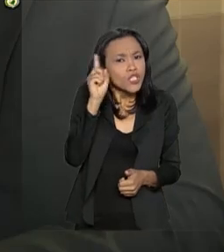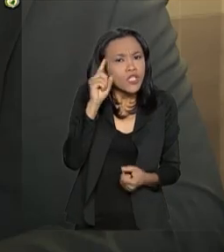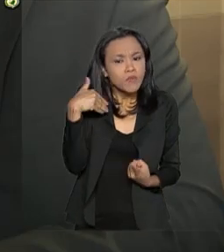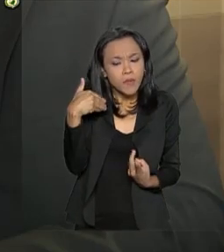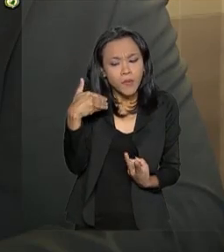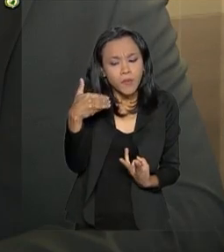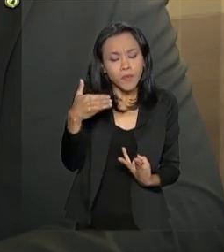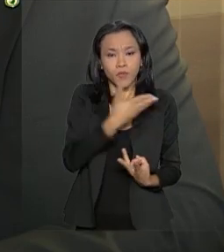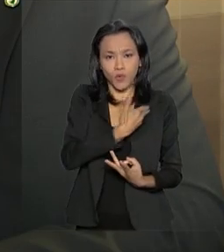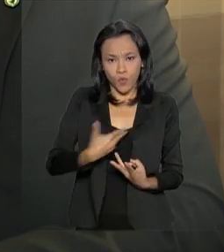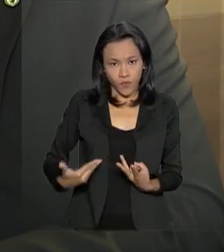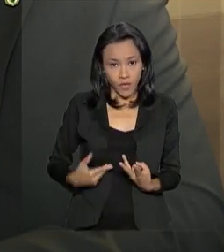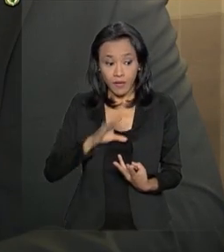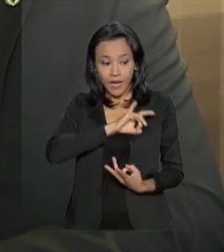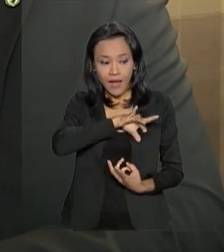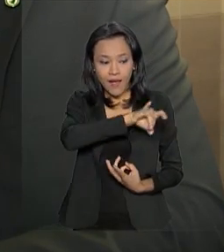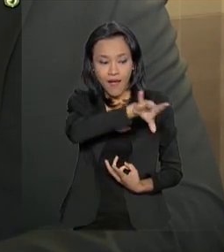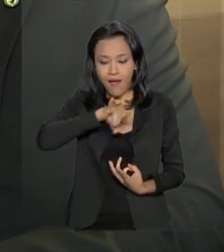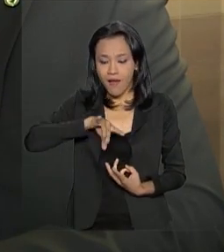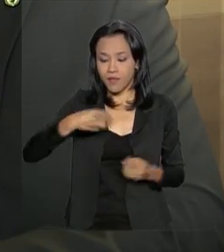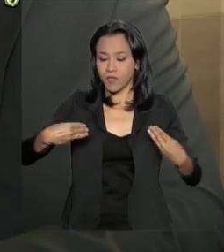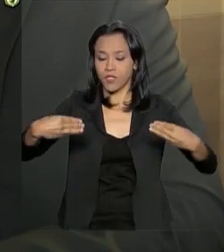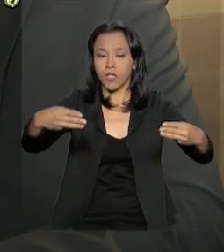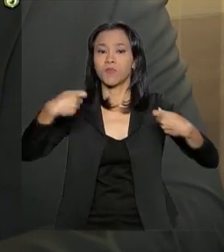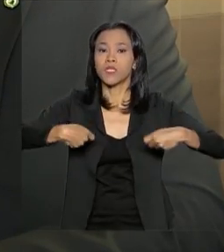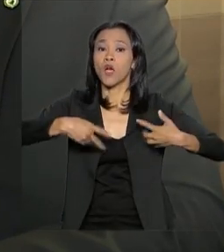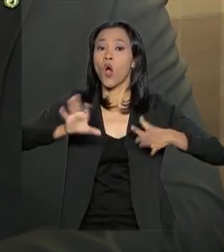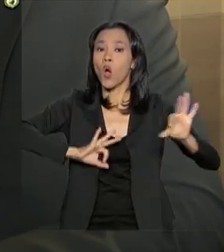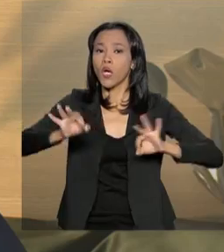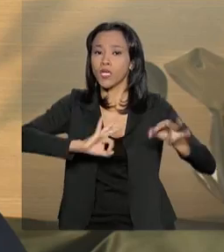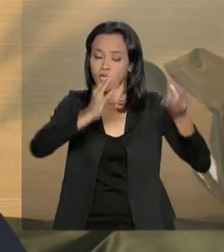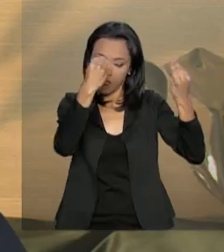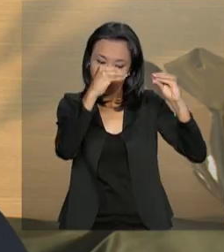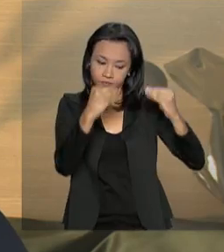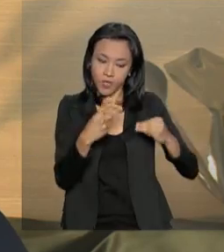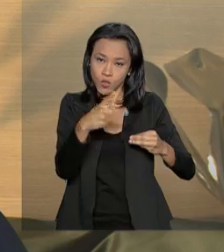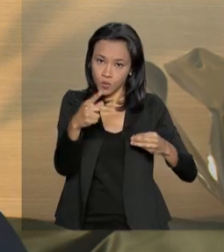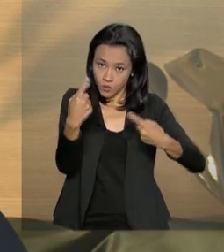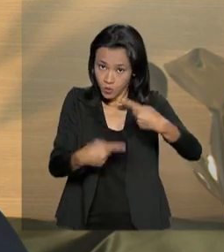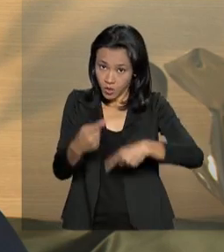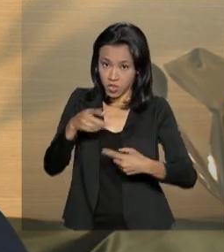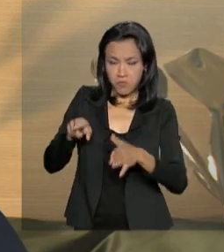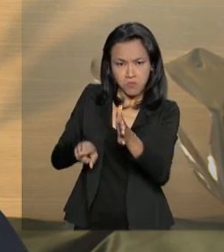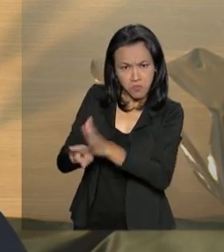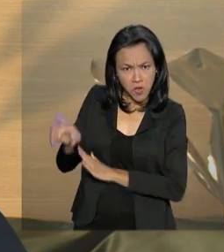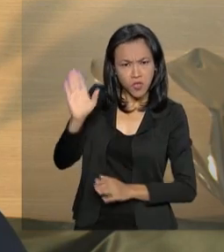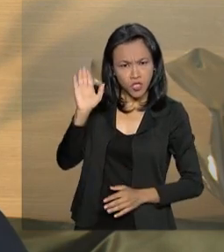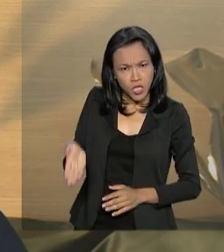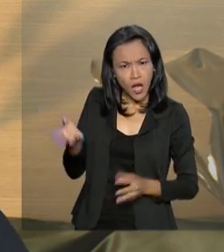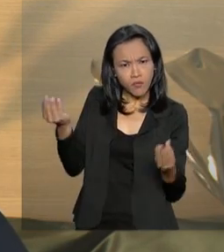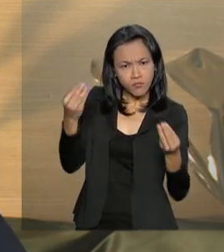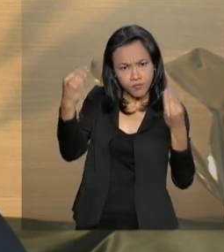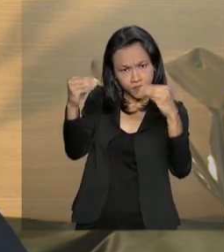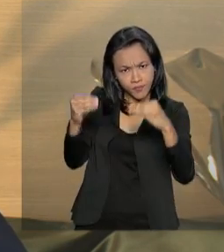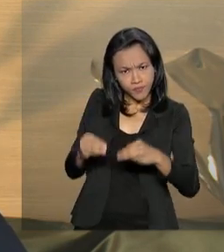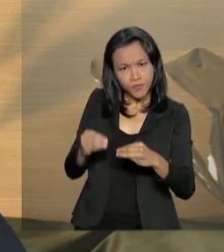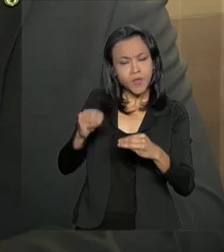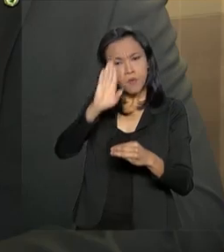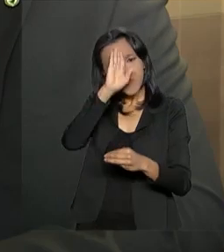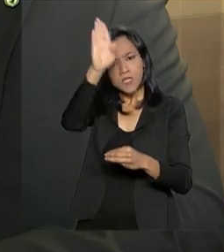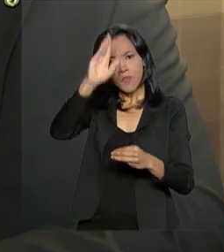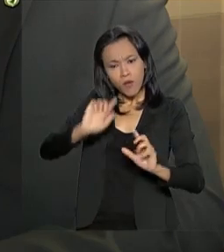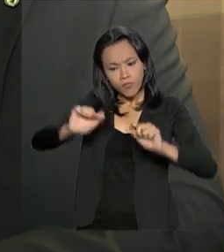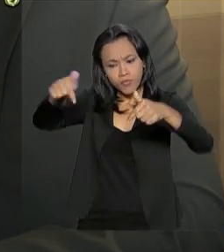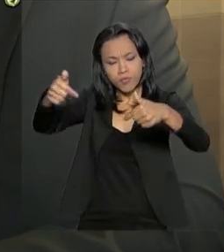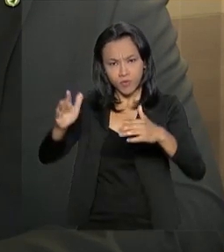elencar as políticas prioritárias nas respectivas áreas de atuação. O senhor já definiu qual área será prioritária no ministério?